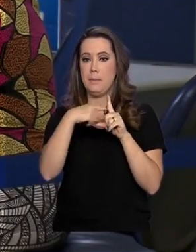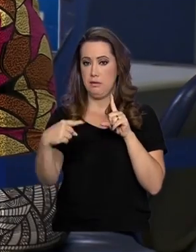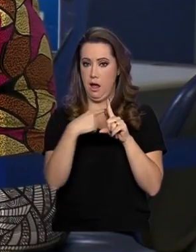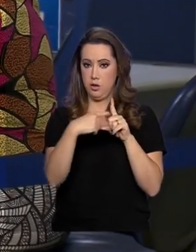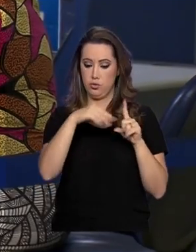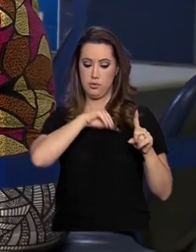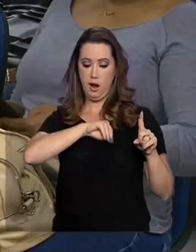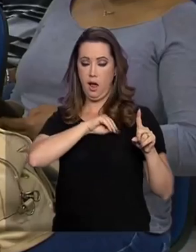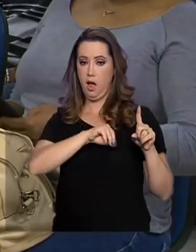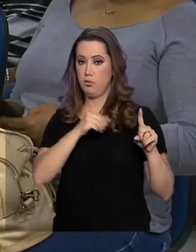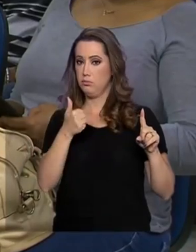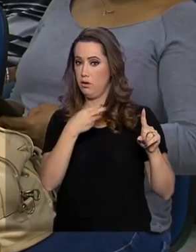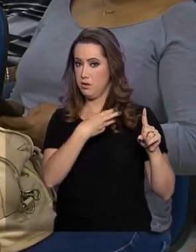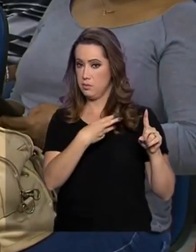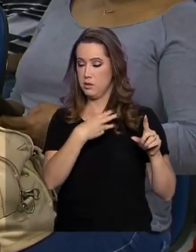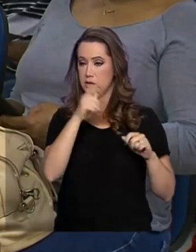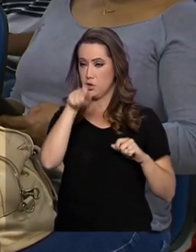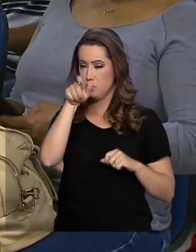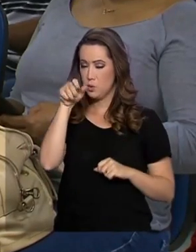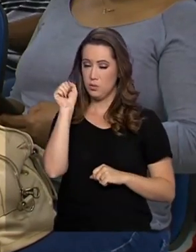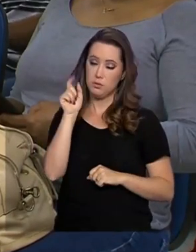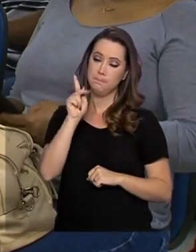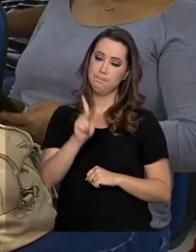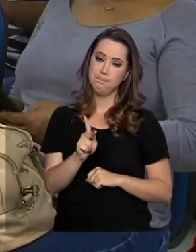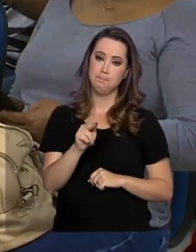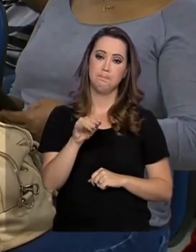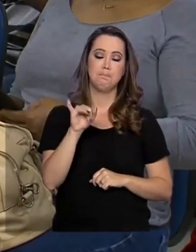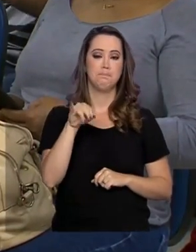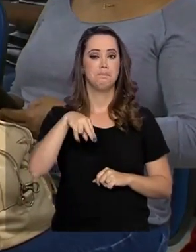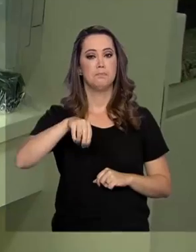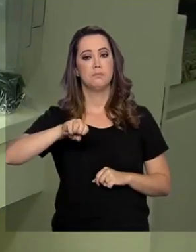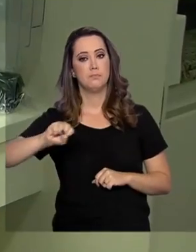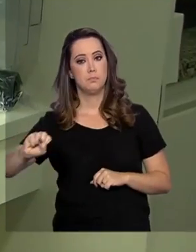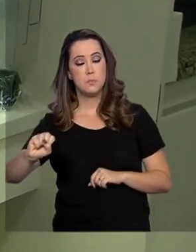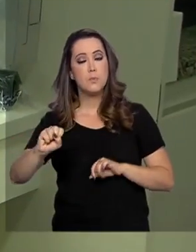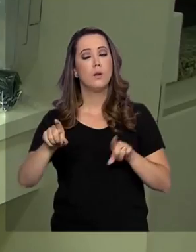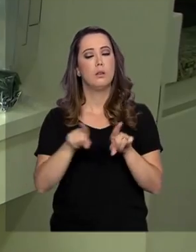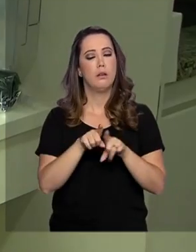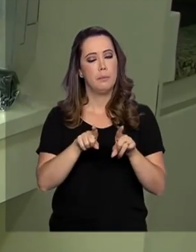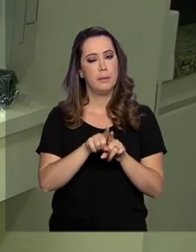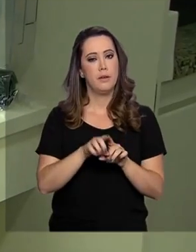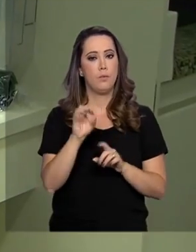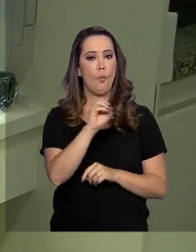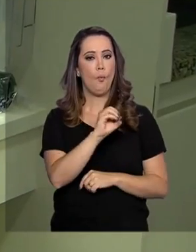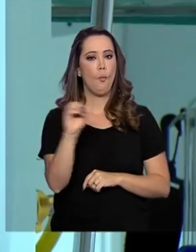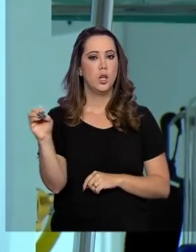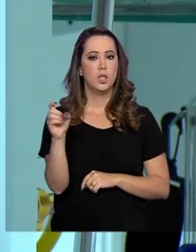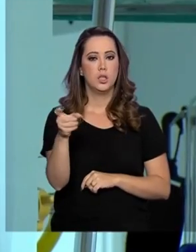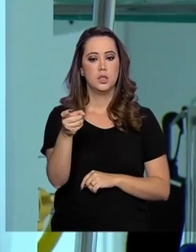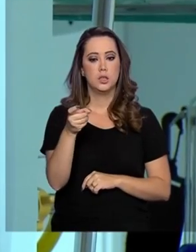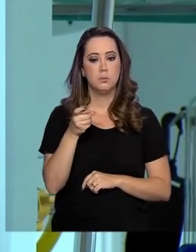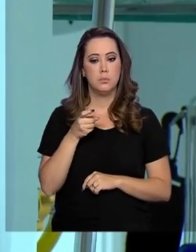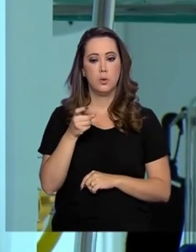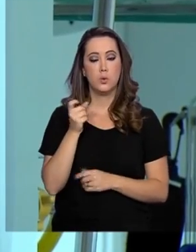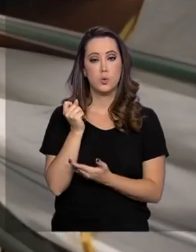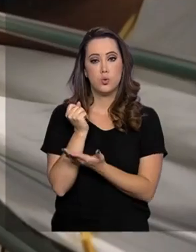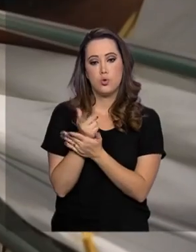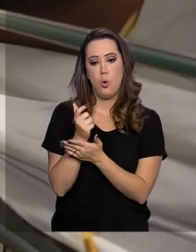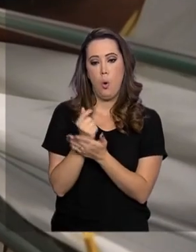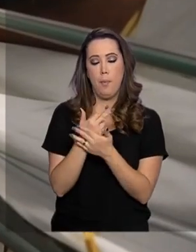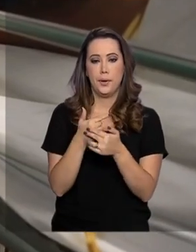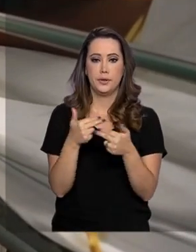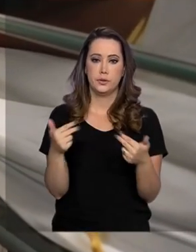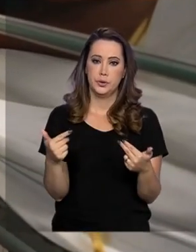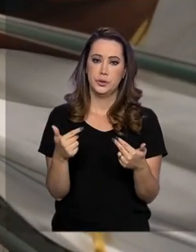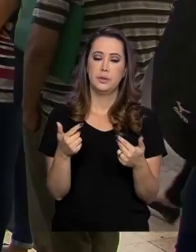13º salário de aposentados e pensionistas do INSS. Também vai zerar os tributos de importação de